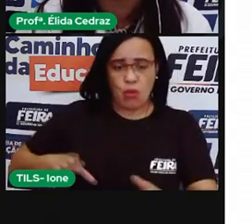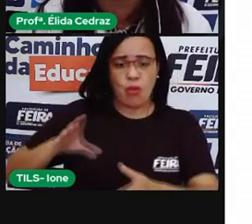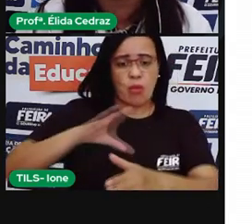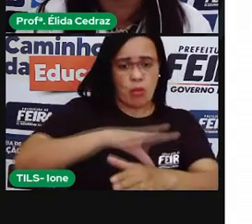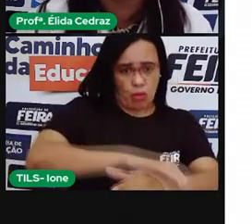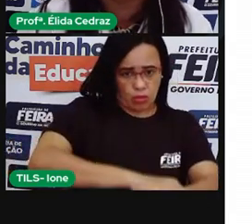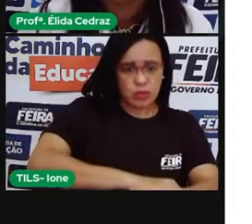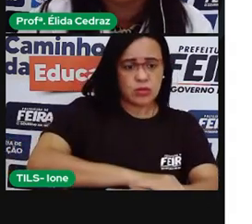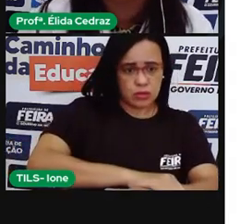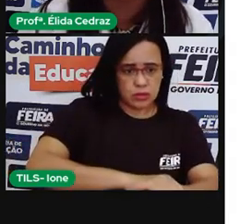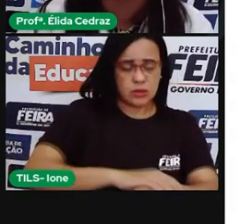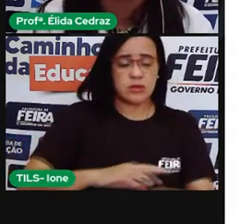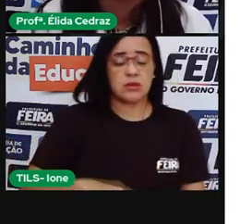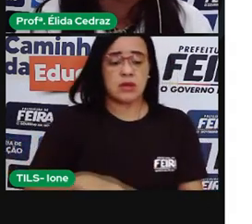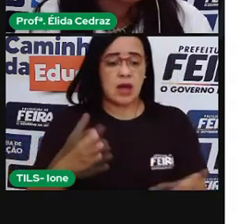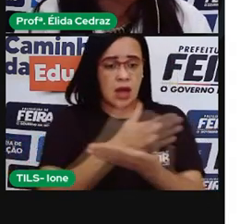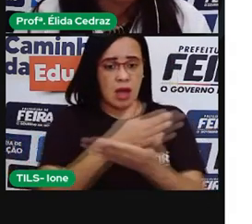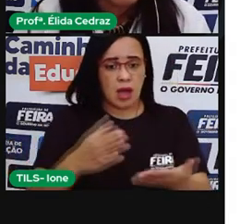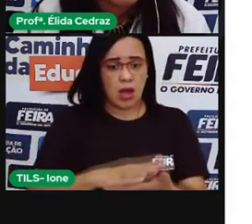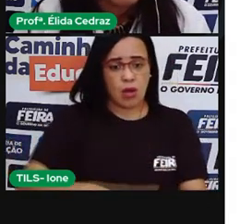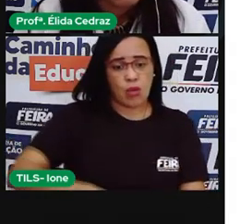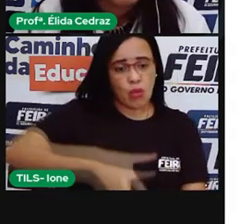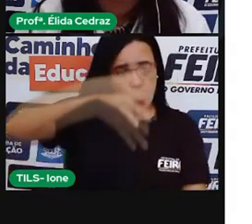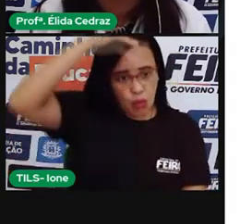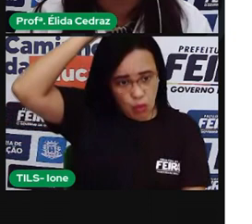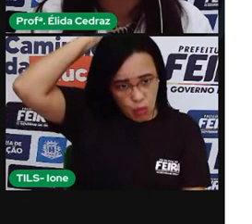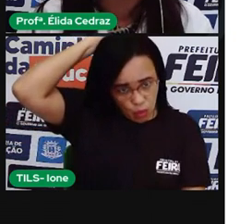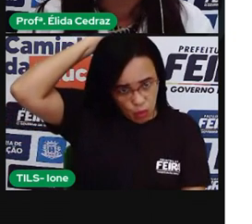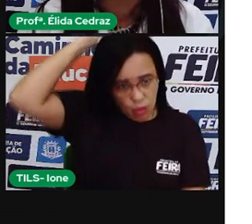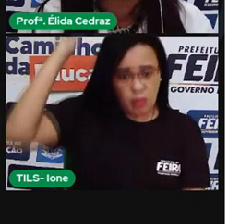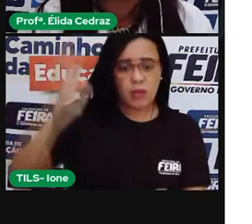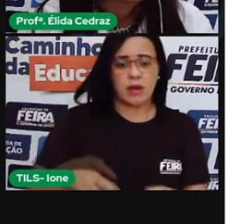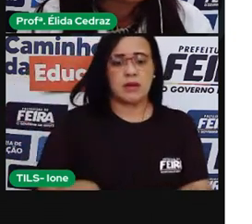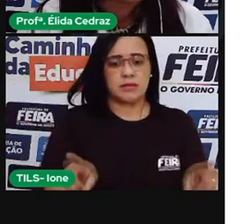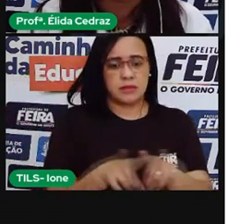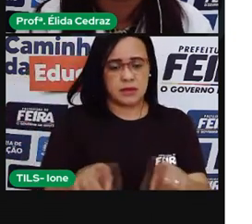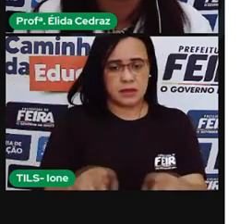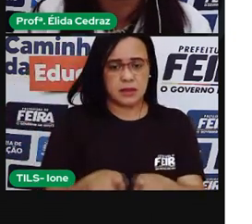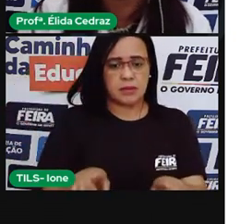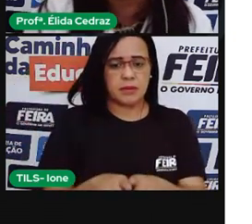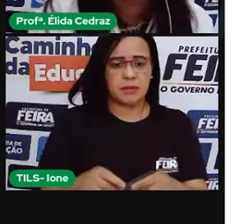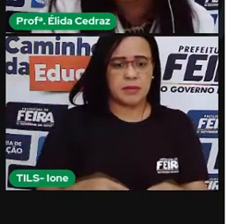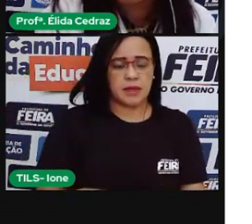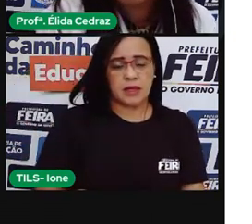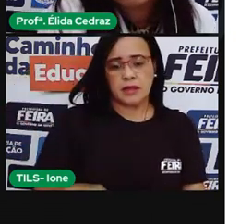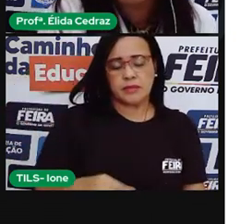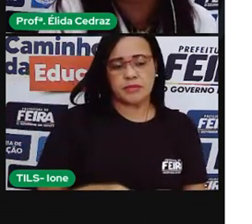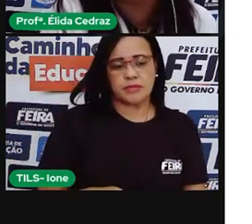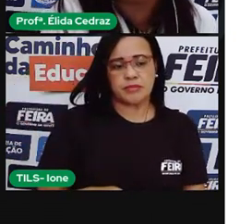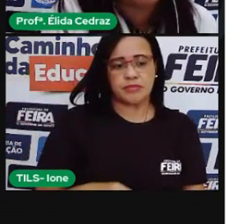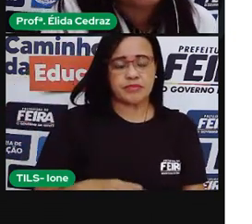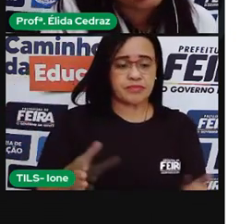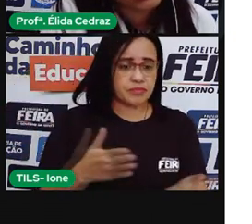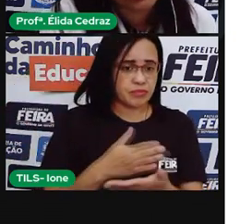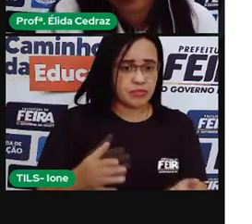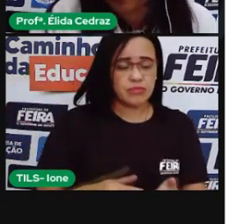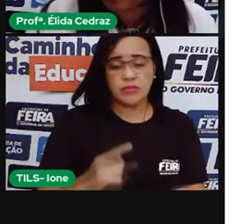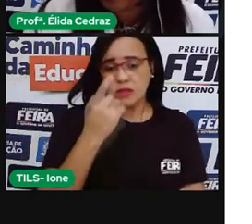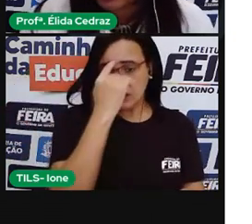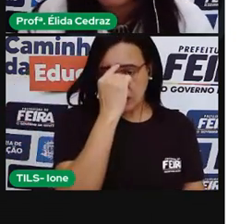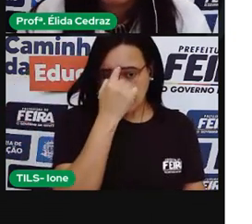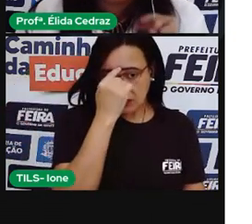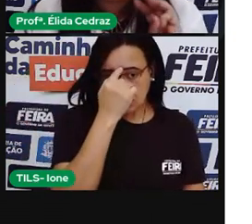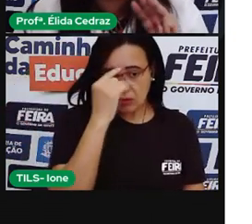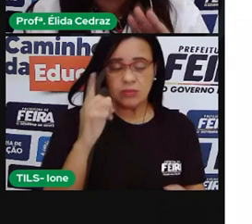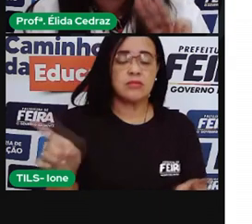Roma ou Rom, que vieram da Índia. E os Sintis, que são de origem do Paquistão.